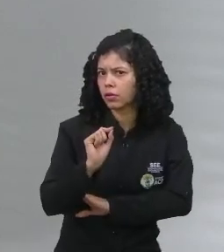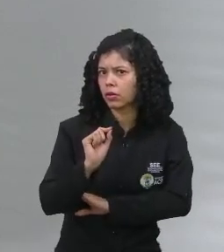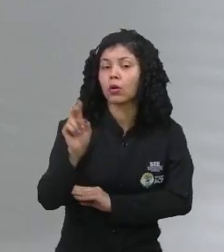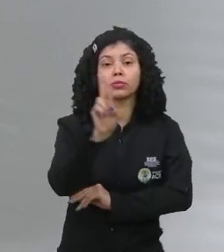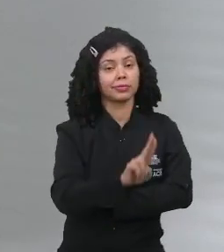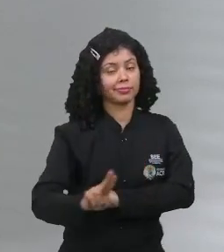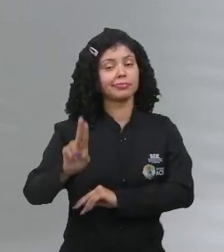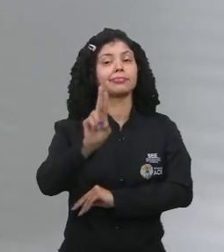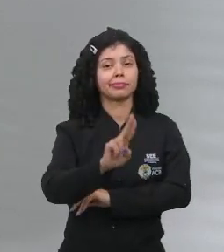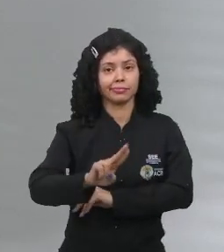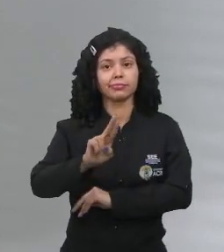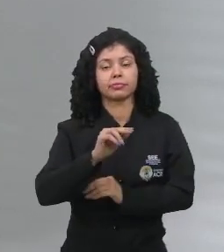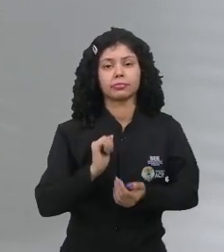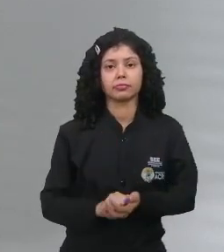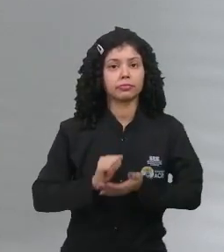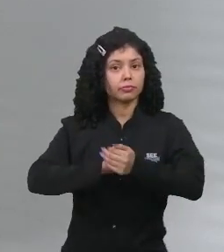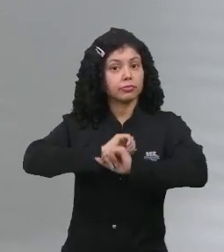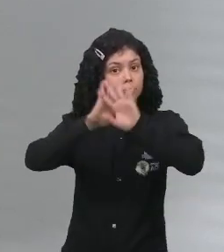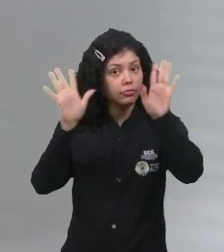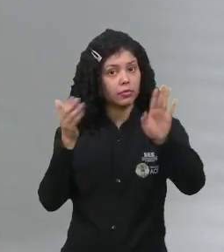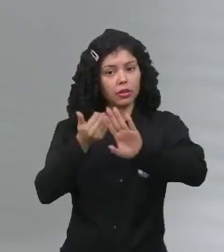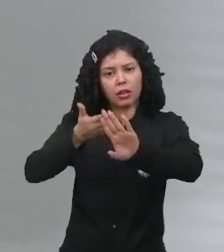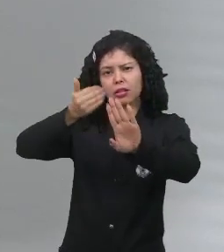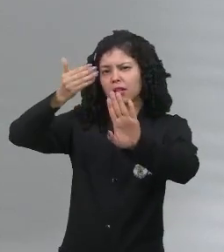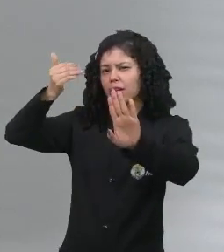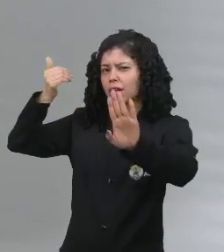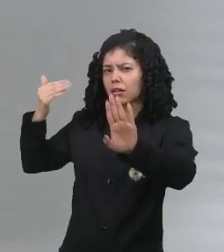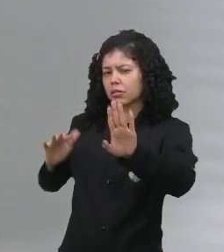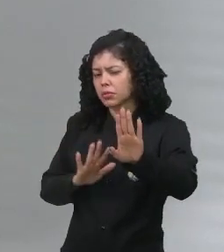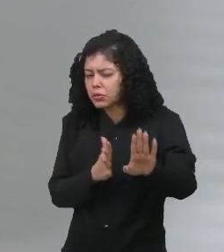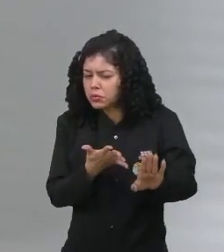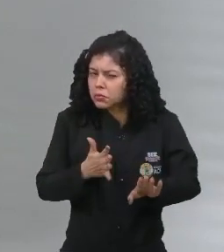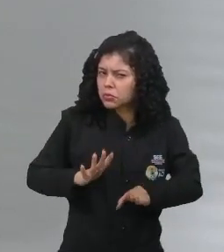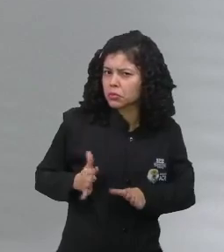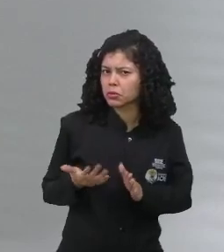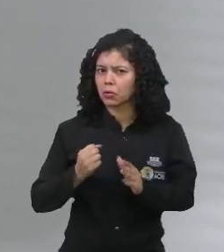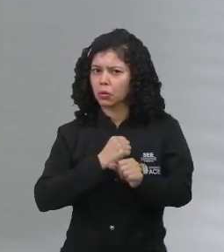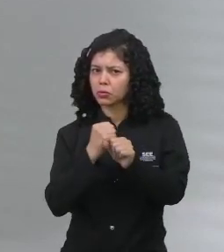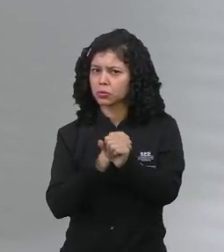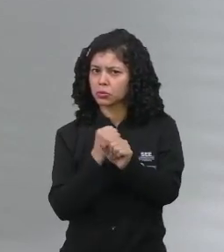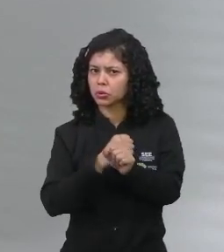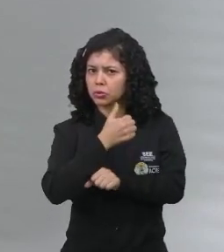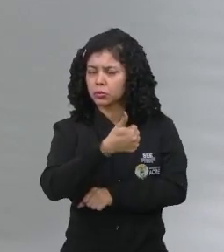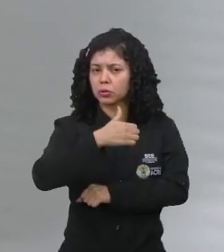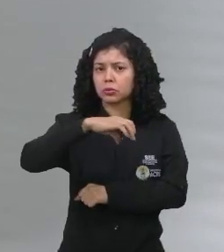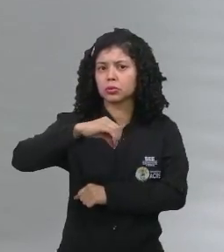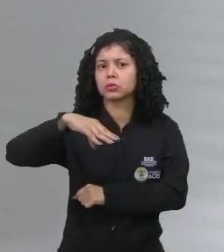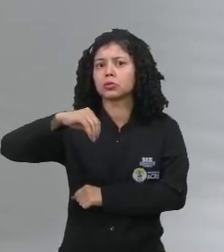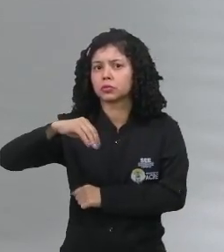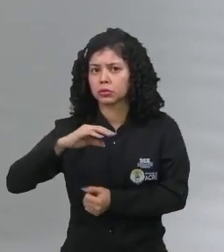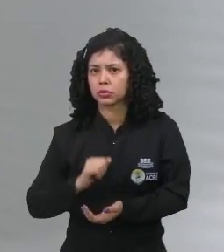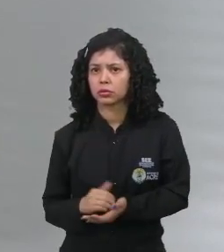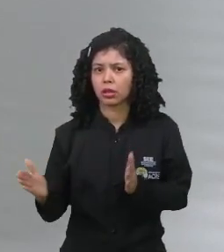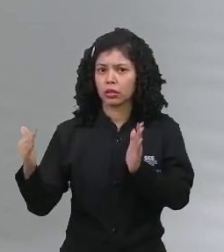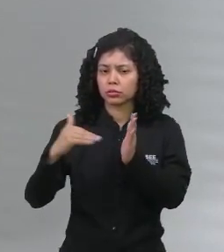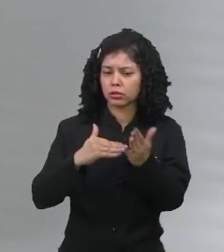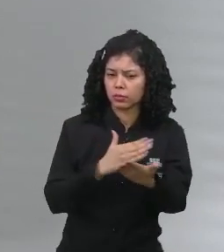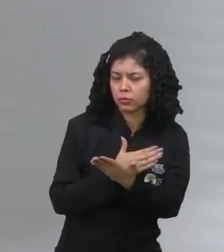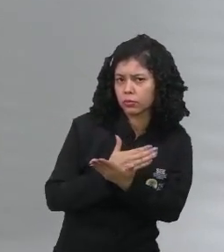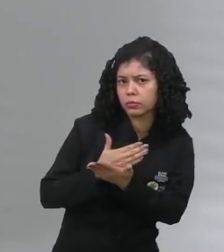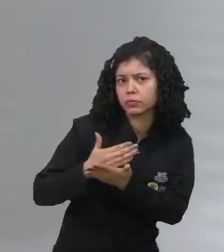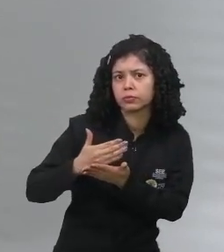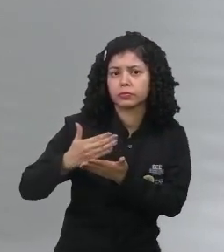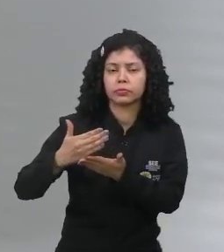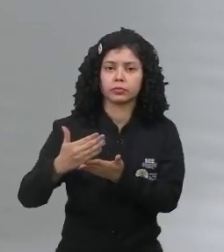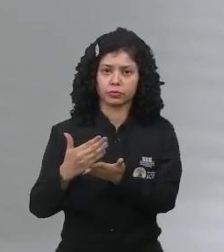utilizada. E foi justamente lá em meados ainda dos anos 1990 para o início, né,